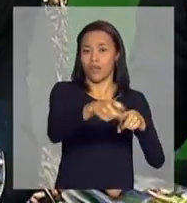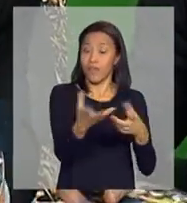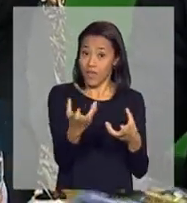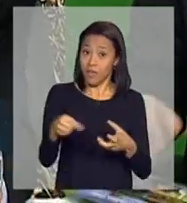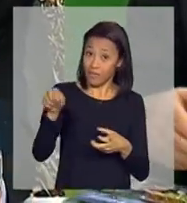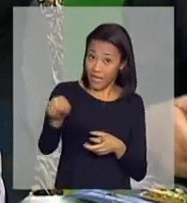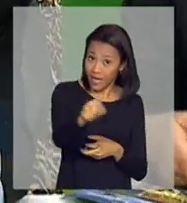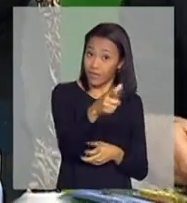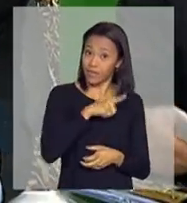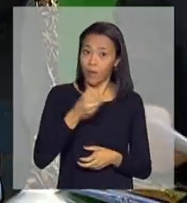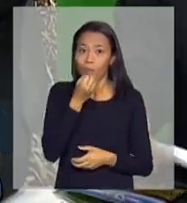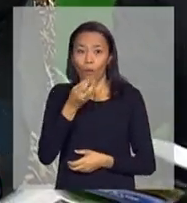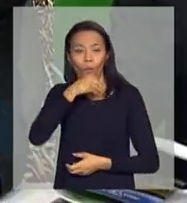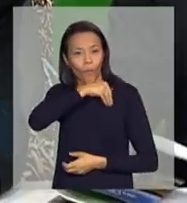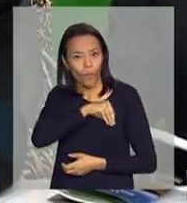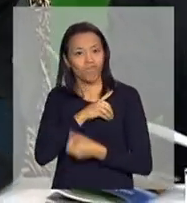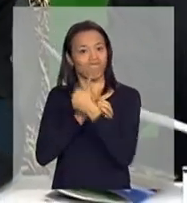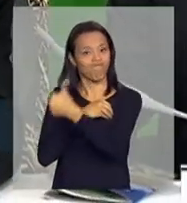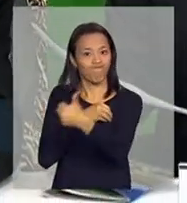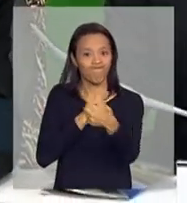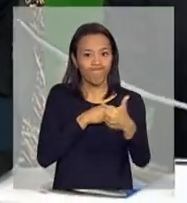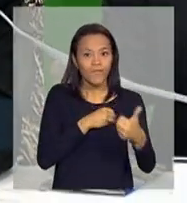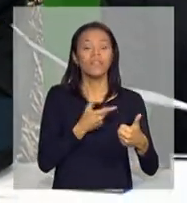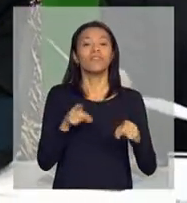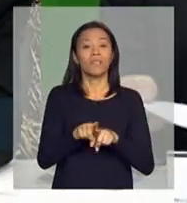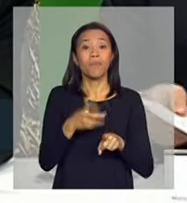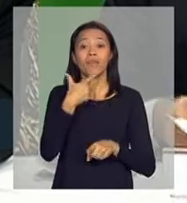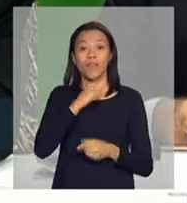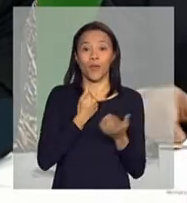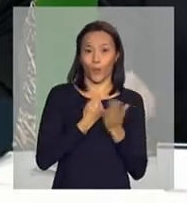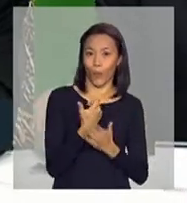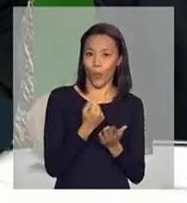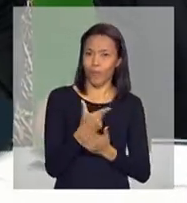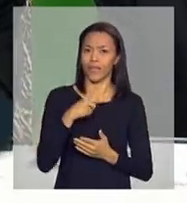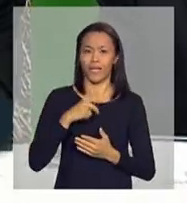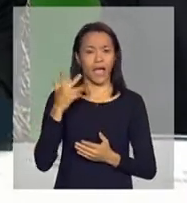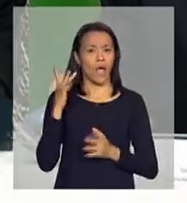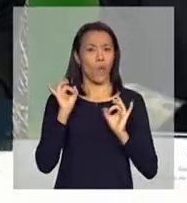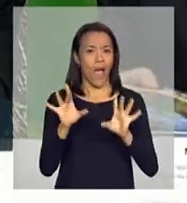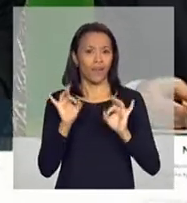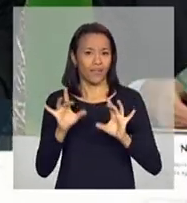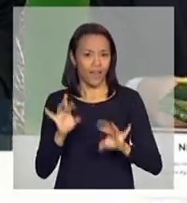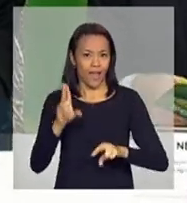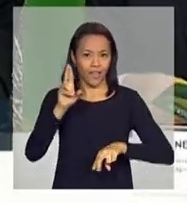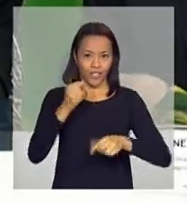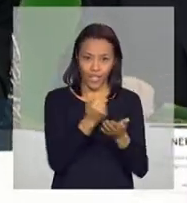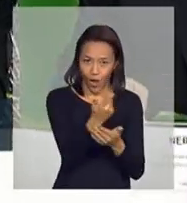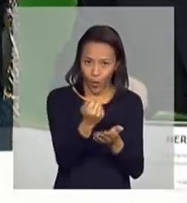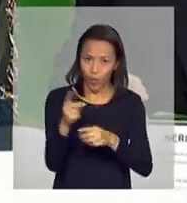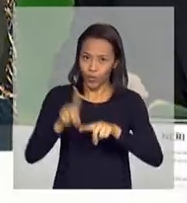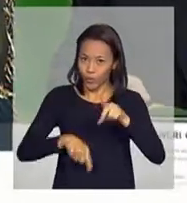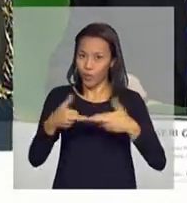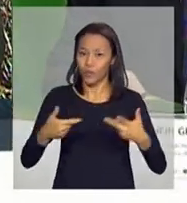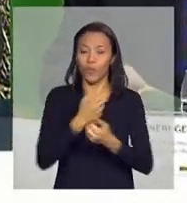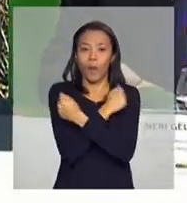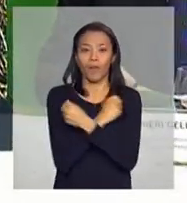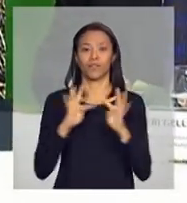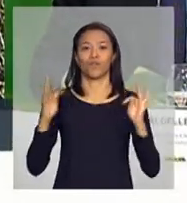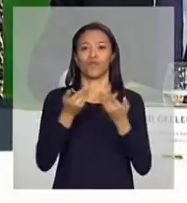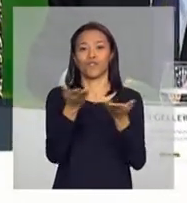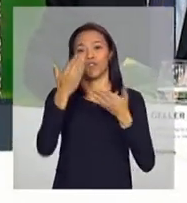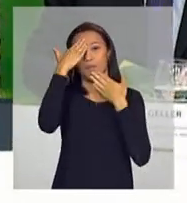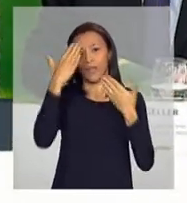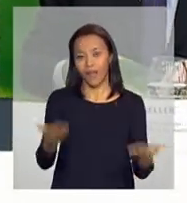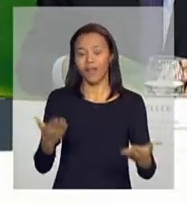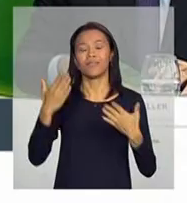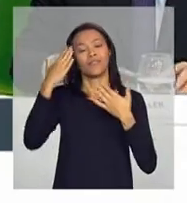produtor tenha renda e queremos que o nosso consumidor tenha produtos de qualidade, seguros e o mais baixo possível. Um abraço a todos vocês e muito